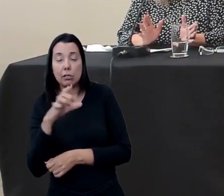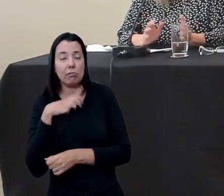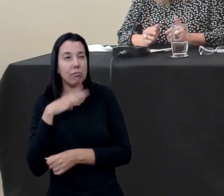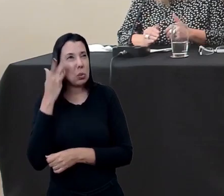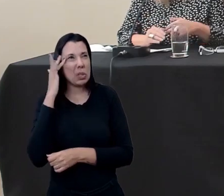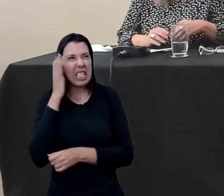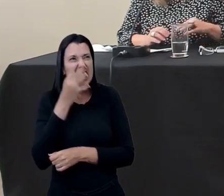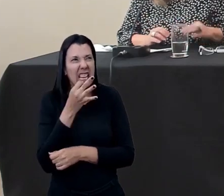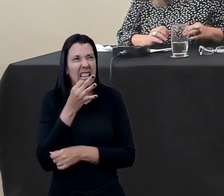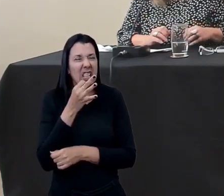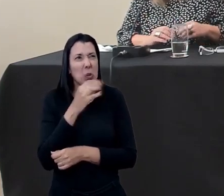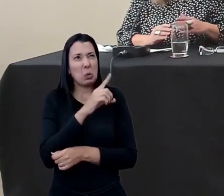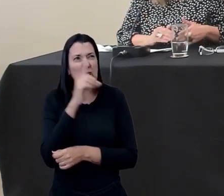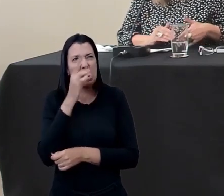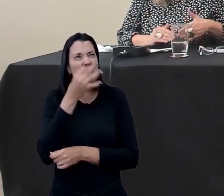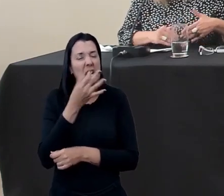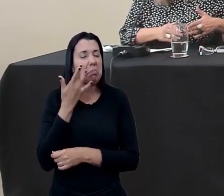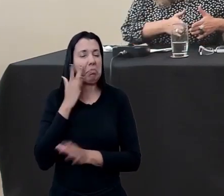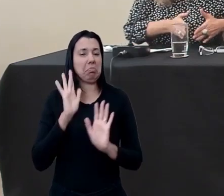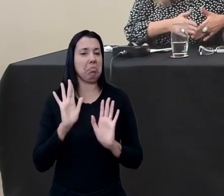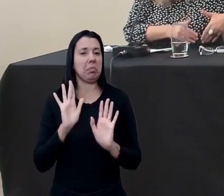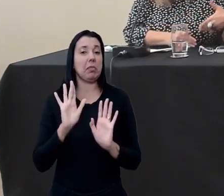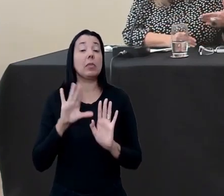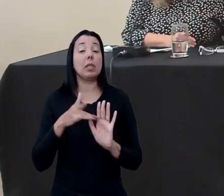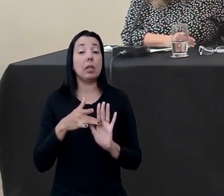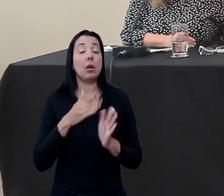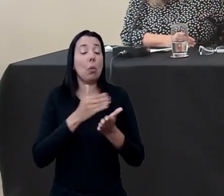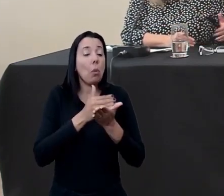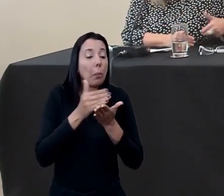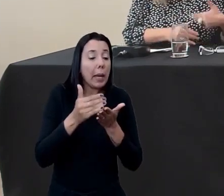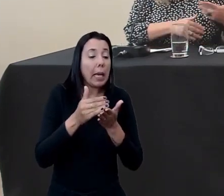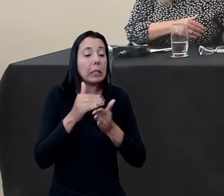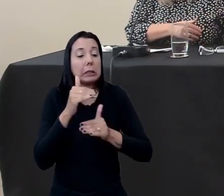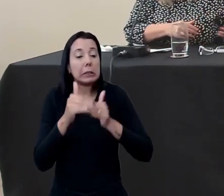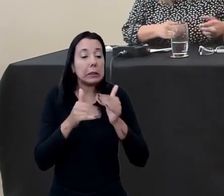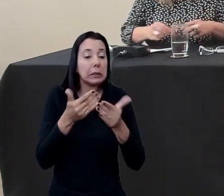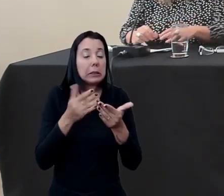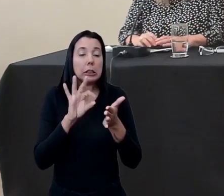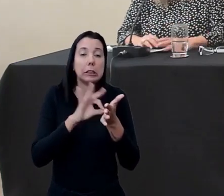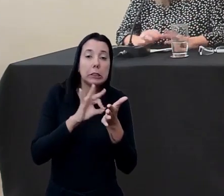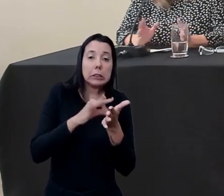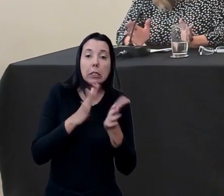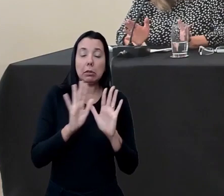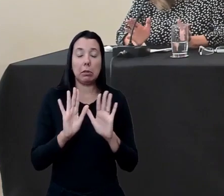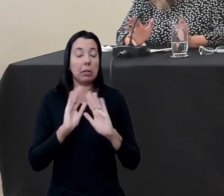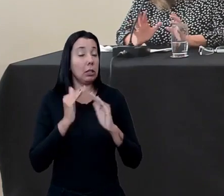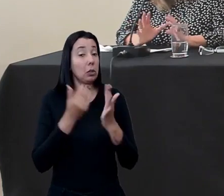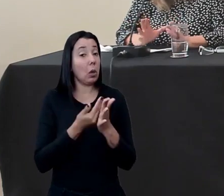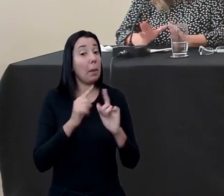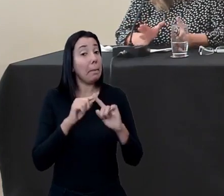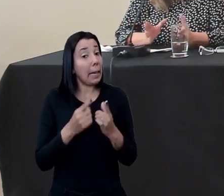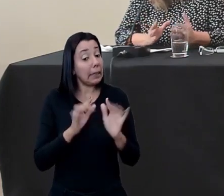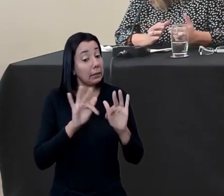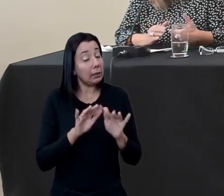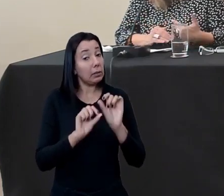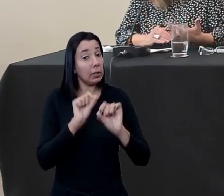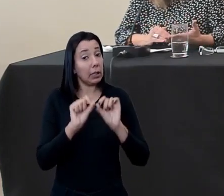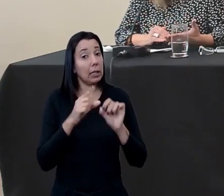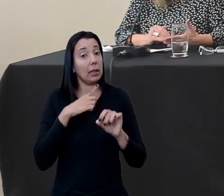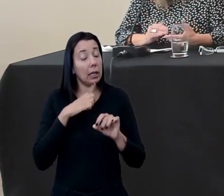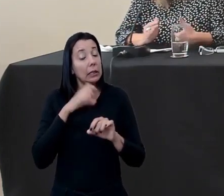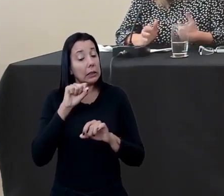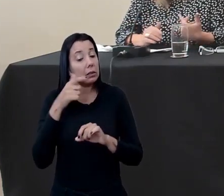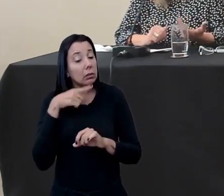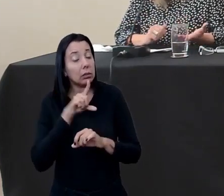cabeça de fato as datas de cada início de processo de inscrição da escola mas enfim mas há uma